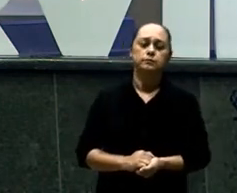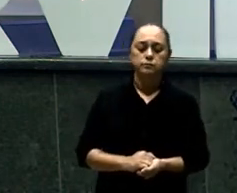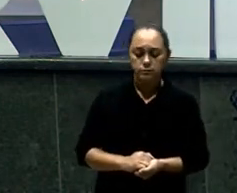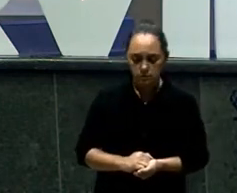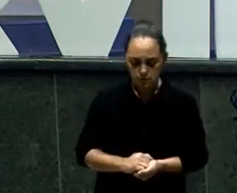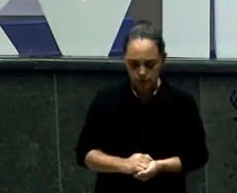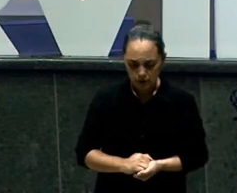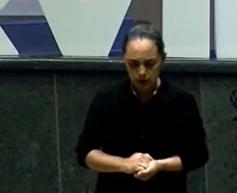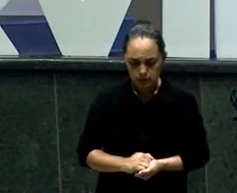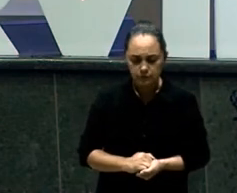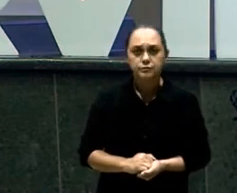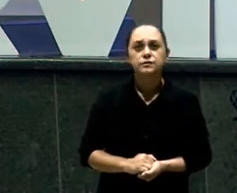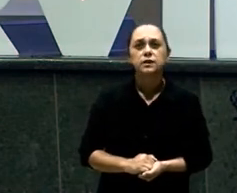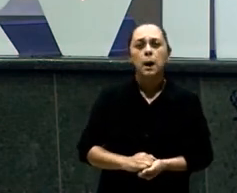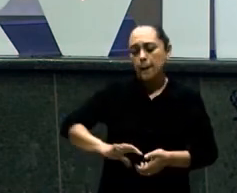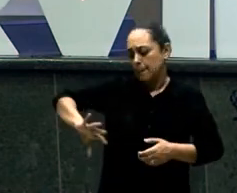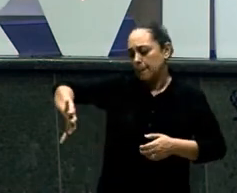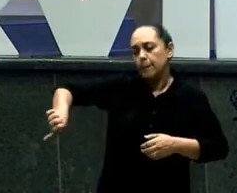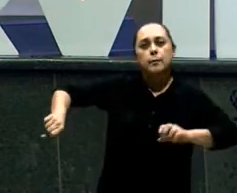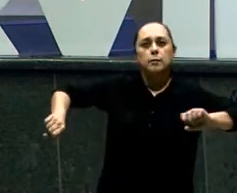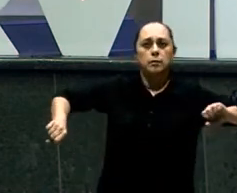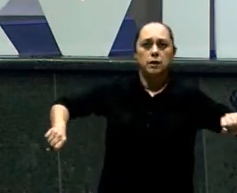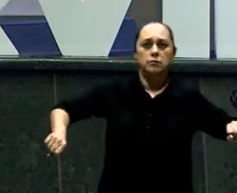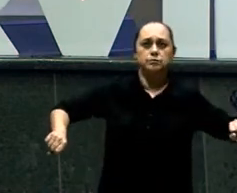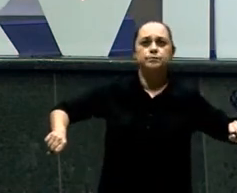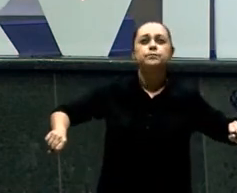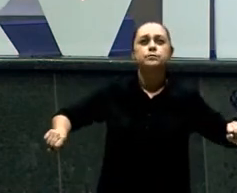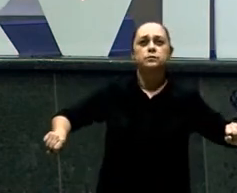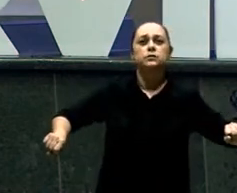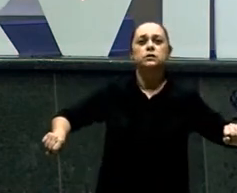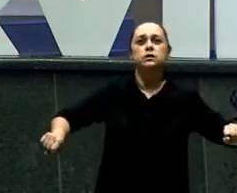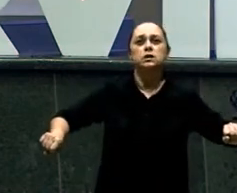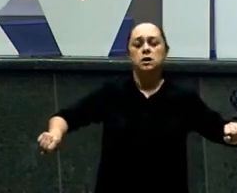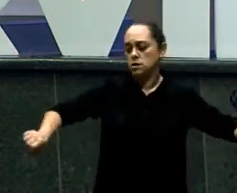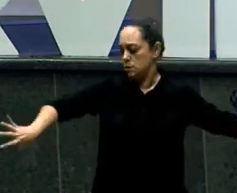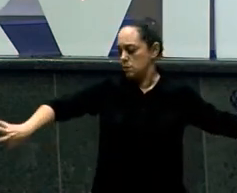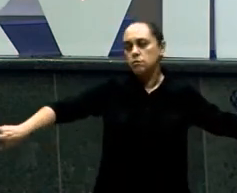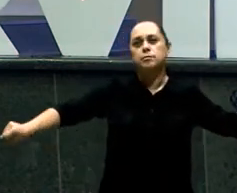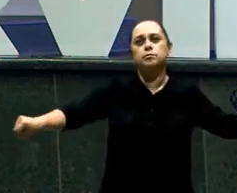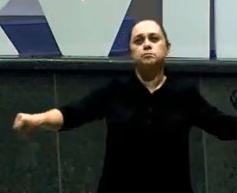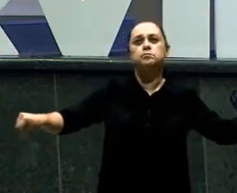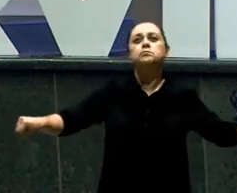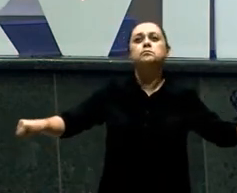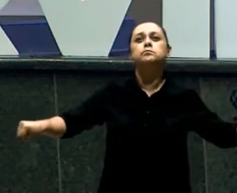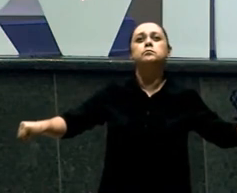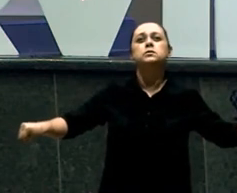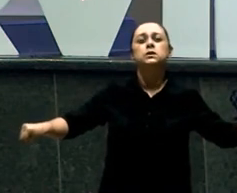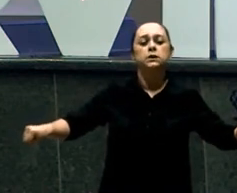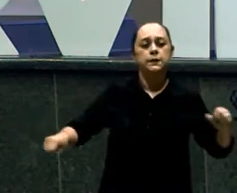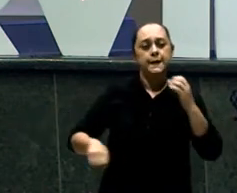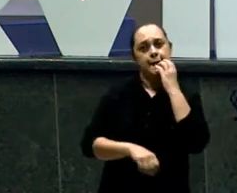Você consegue pegar na mão Dessa pessoa que está Do seu lado aí Isso Fecha o corredor aqui Puxa ele para perto de você Traz ele